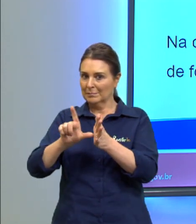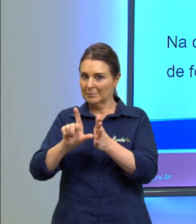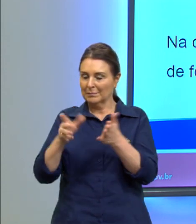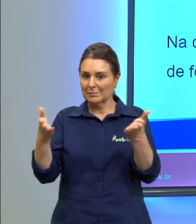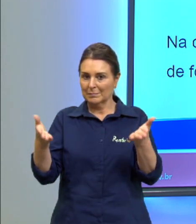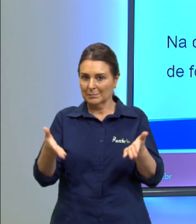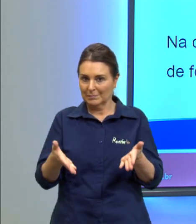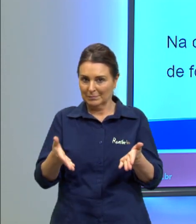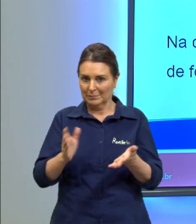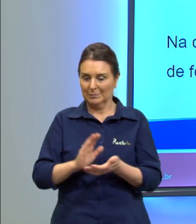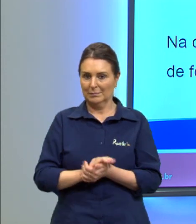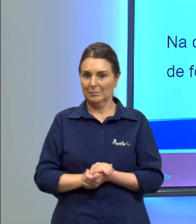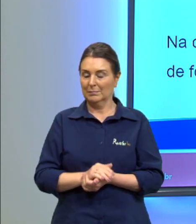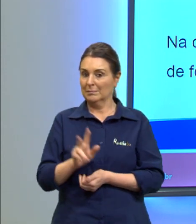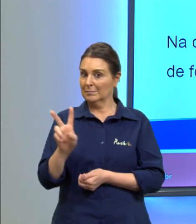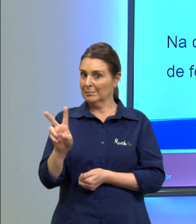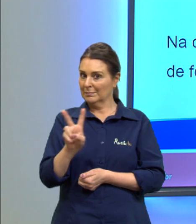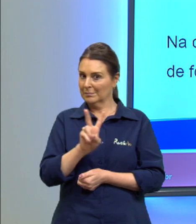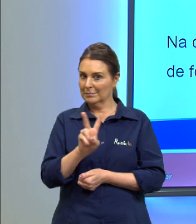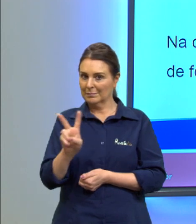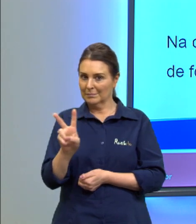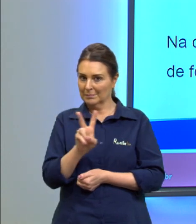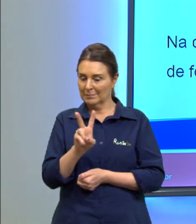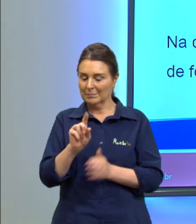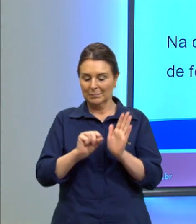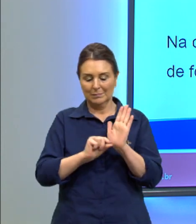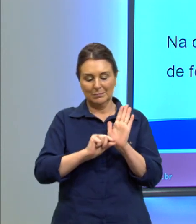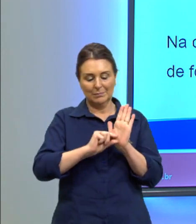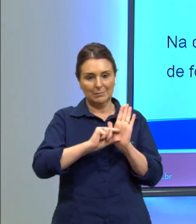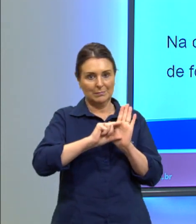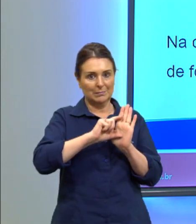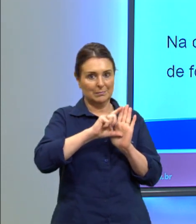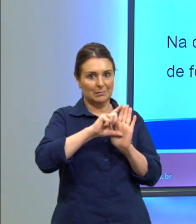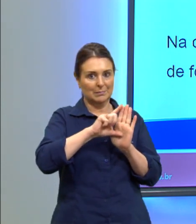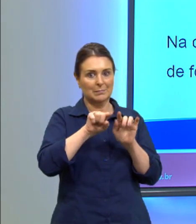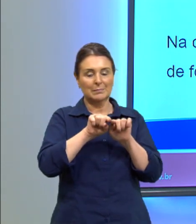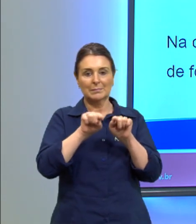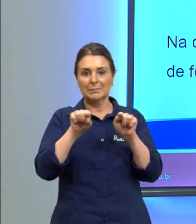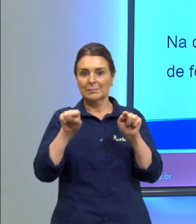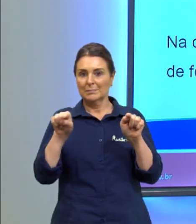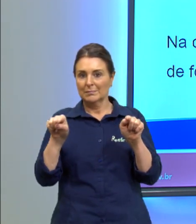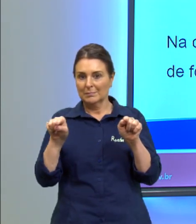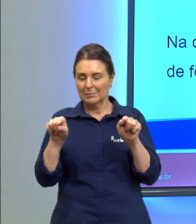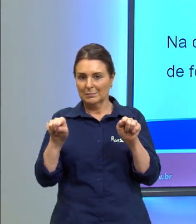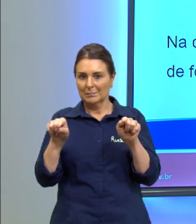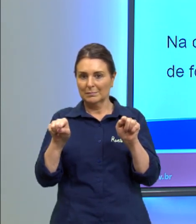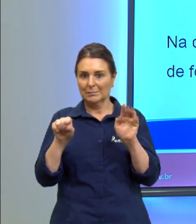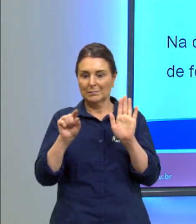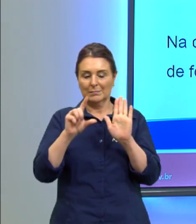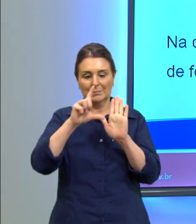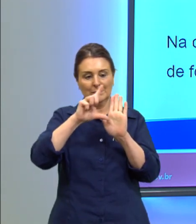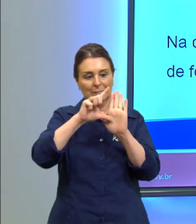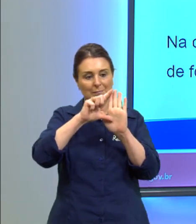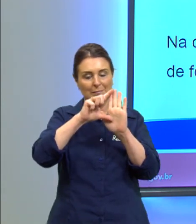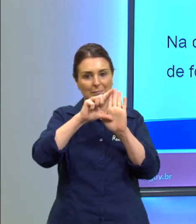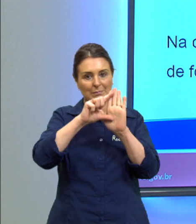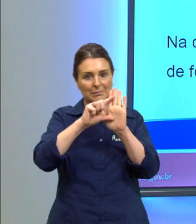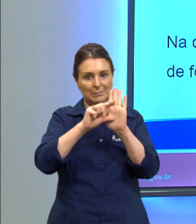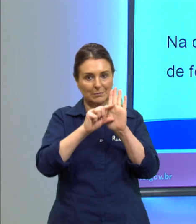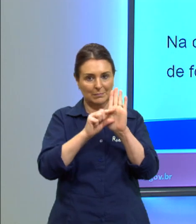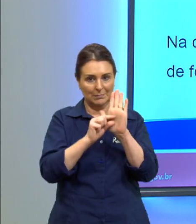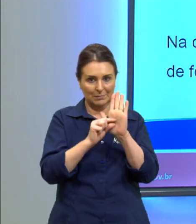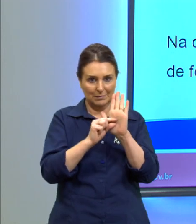ambos na forma crescente porém na forma crescente de cima para baixo